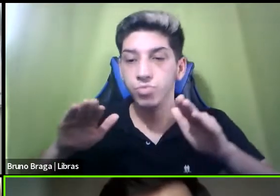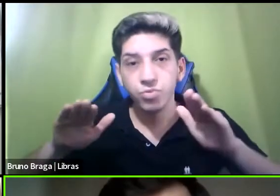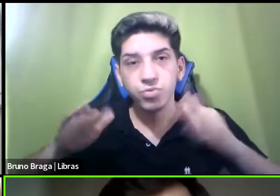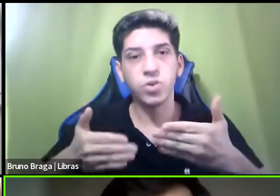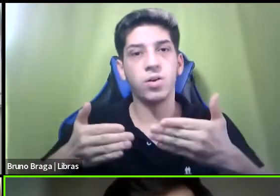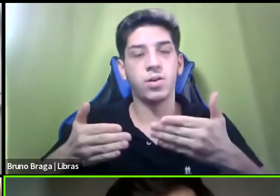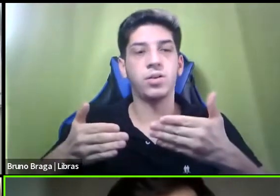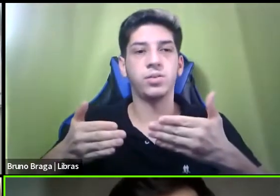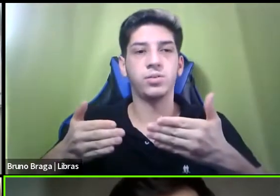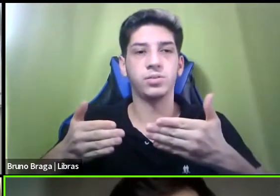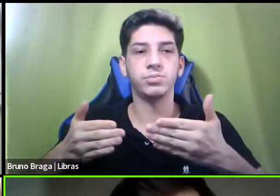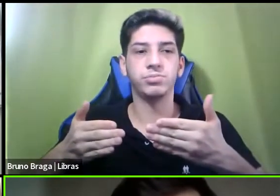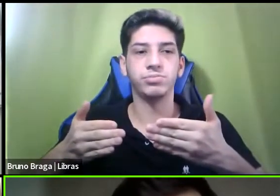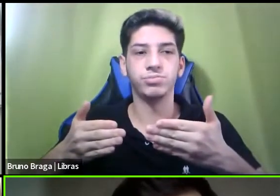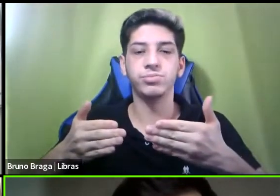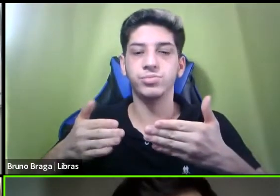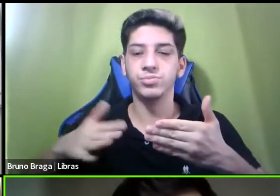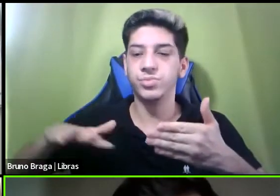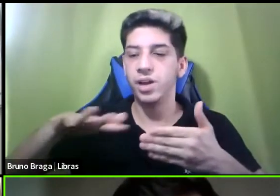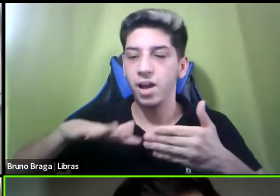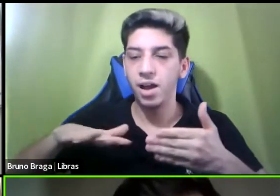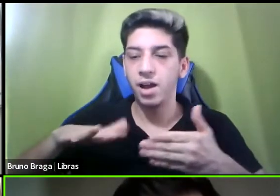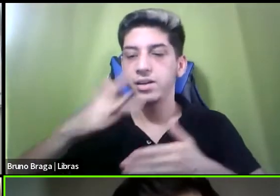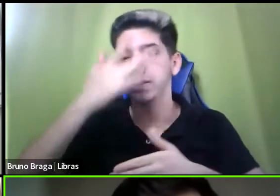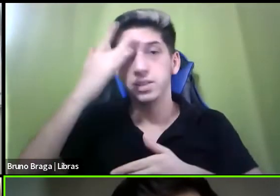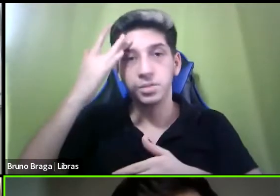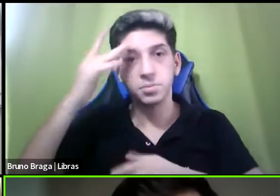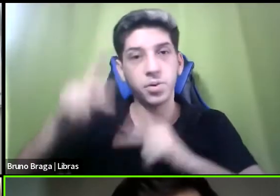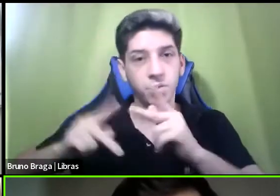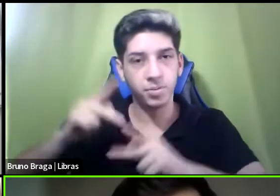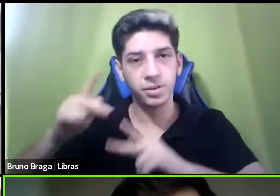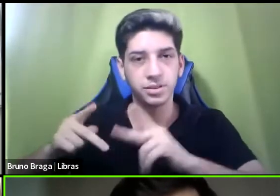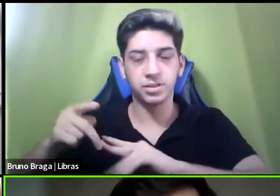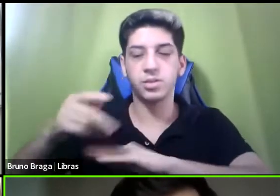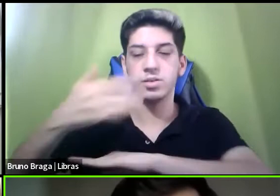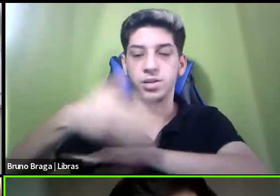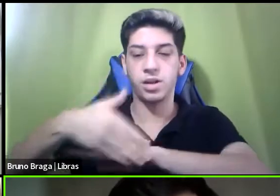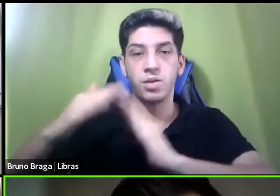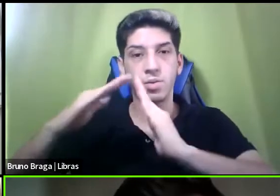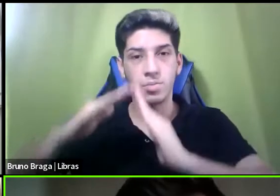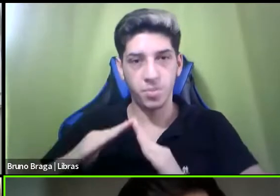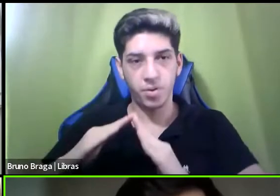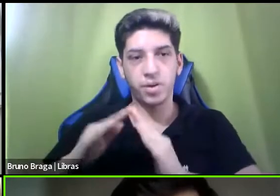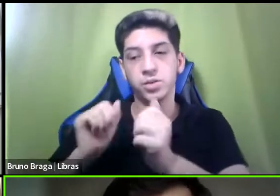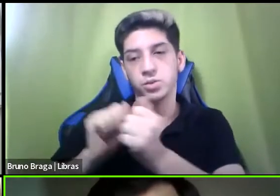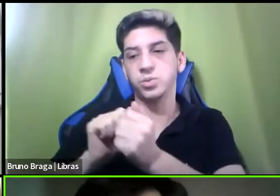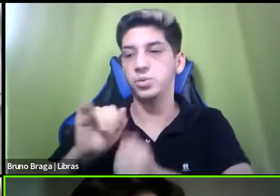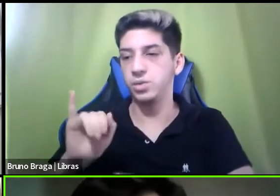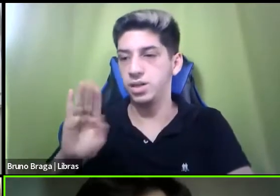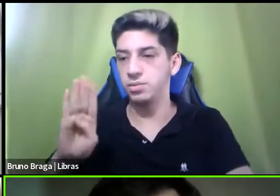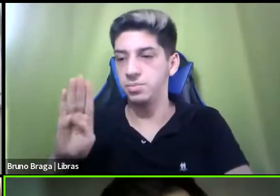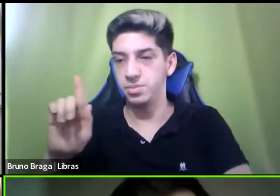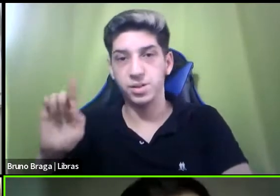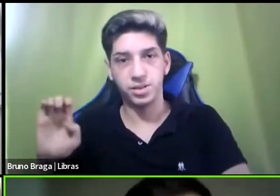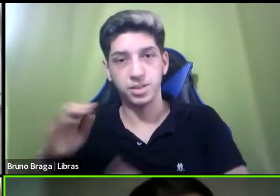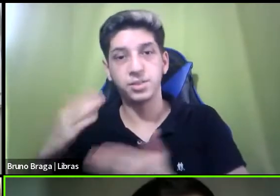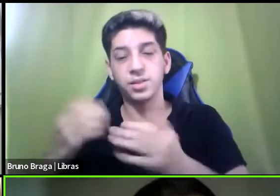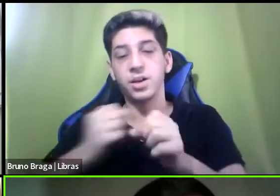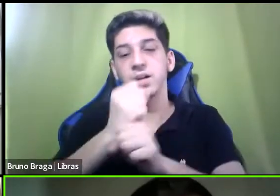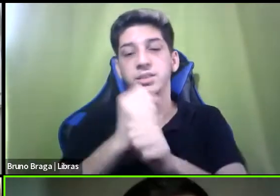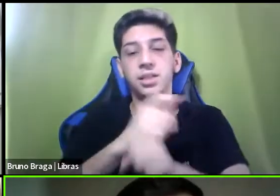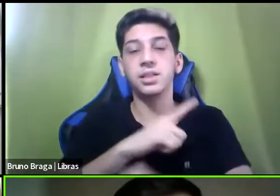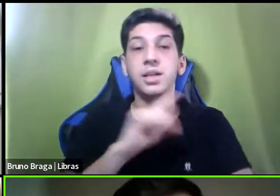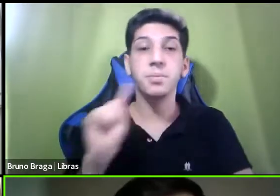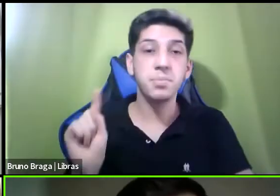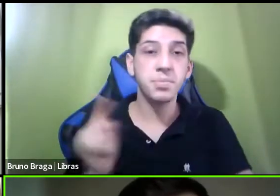sobre o fenômeno da população em situação de rua com o censo do IBGE então esse ano nós teremos pela primeira vez a